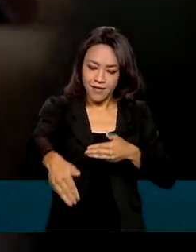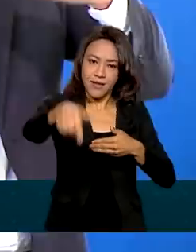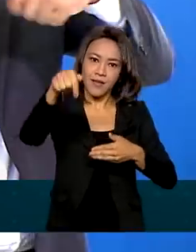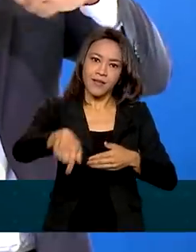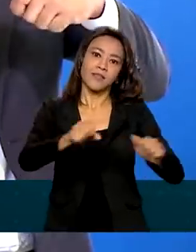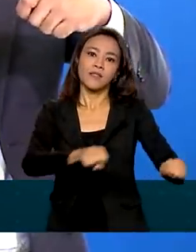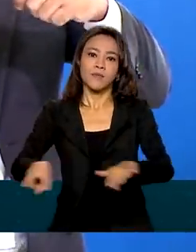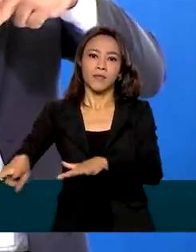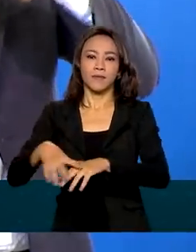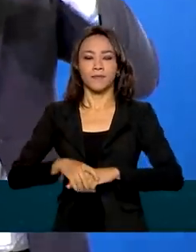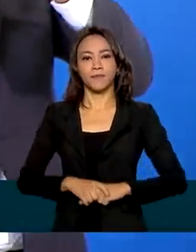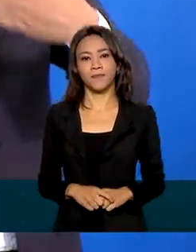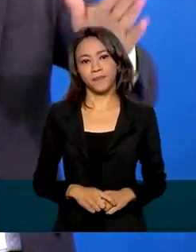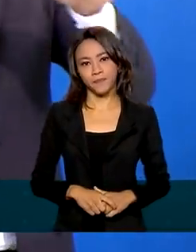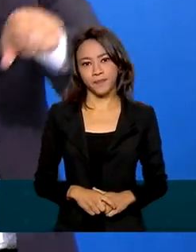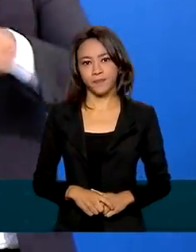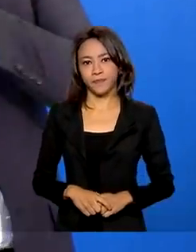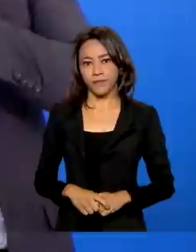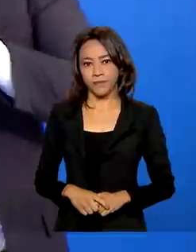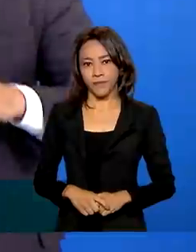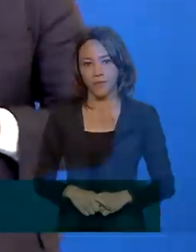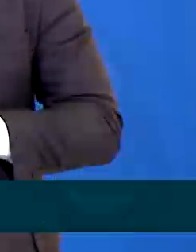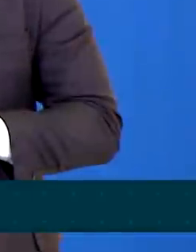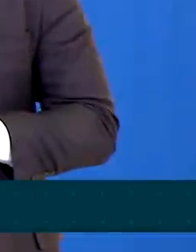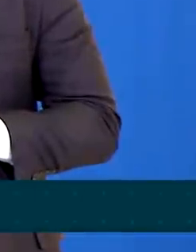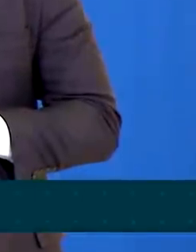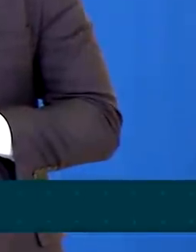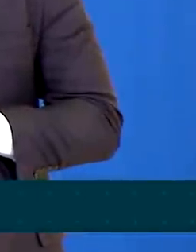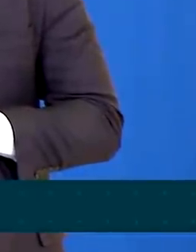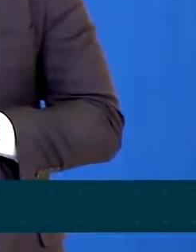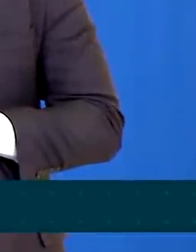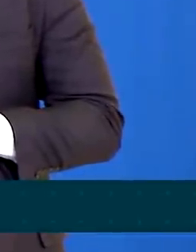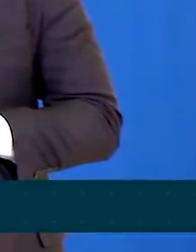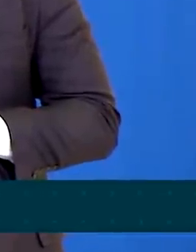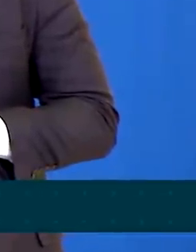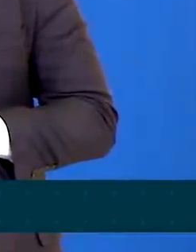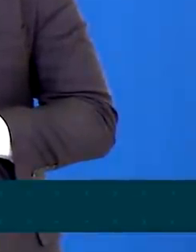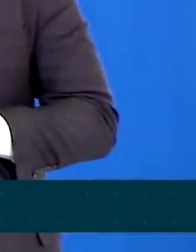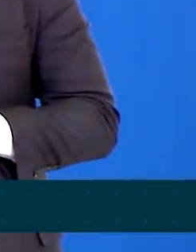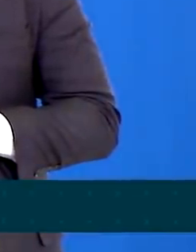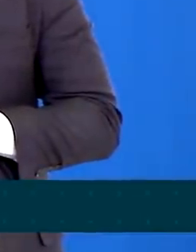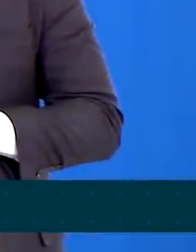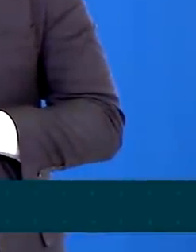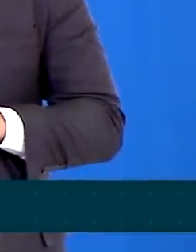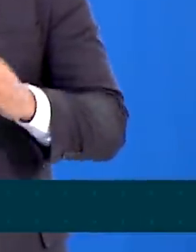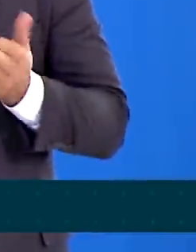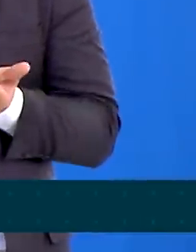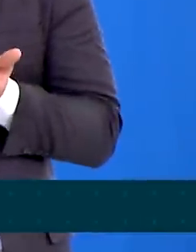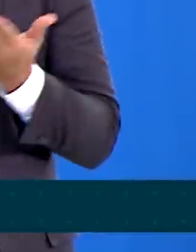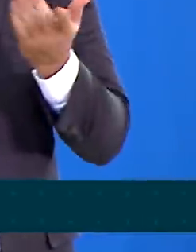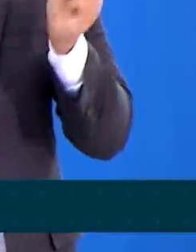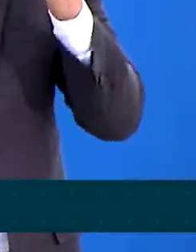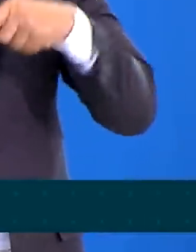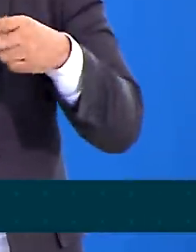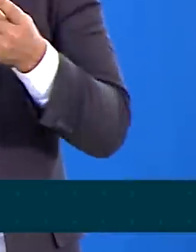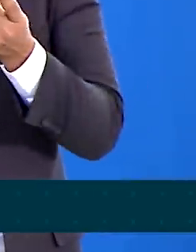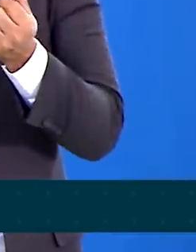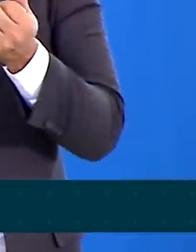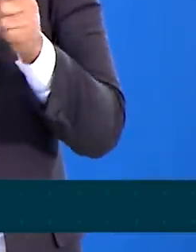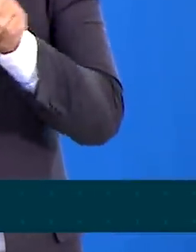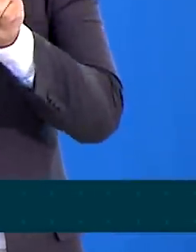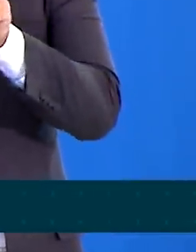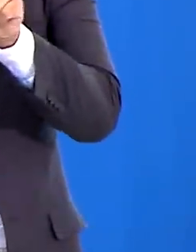semana. Está dando uma capacidade financeira adicional, uma inclusão digital, uma inclusão